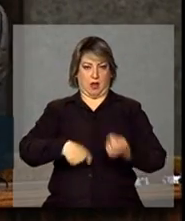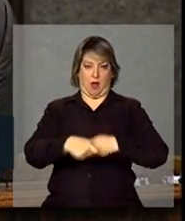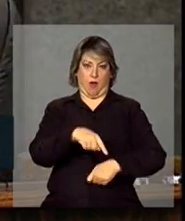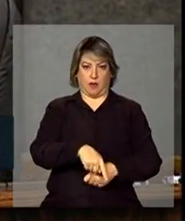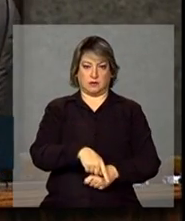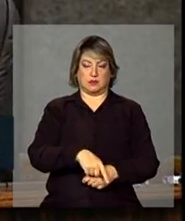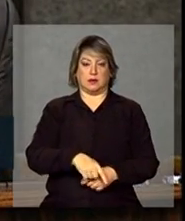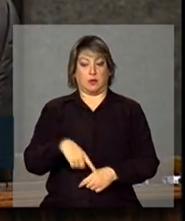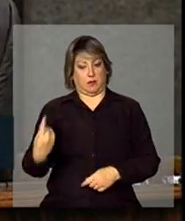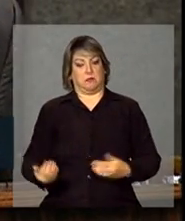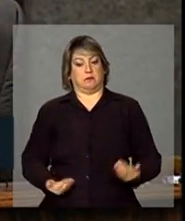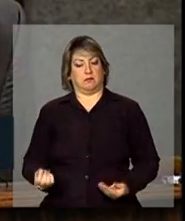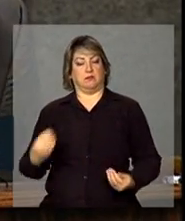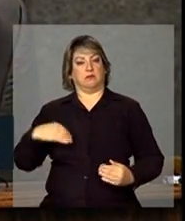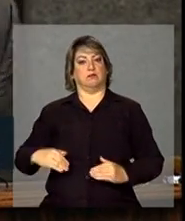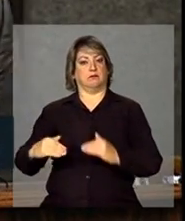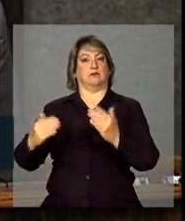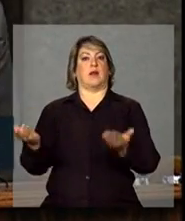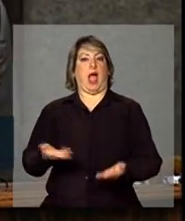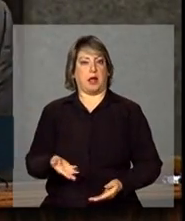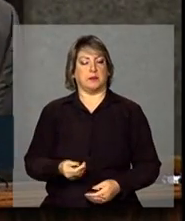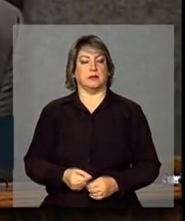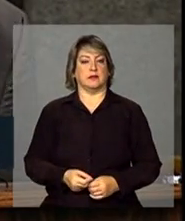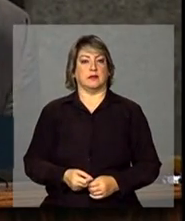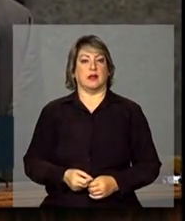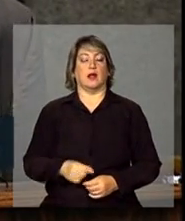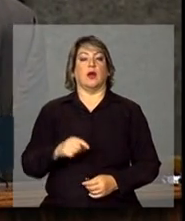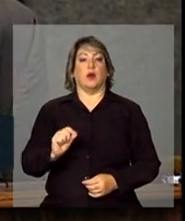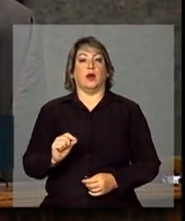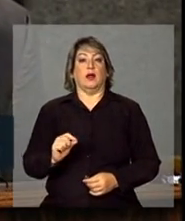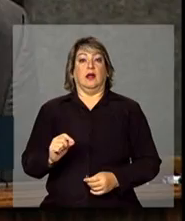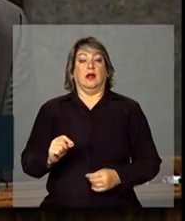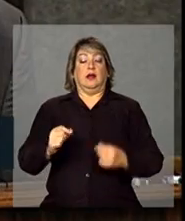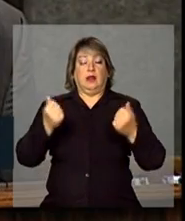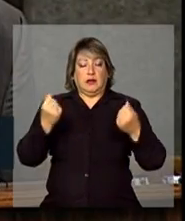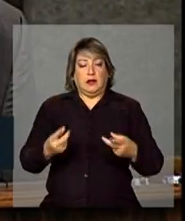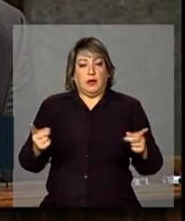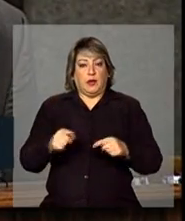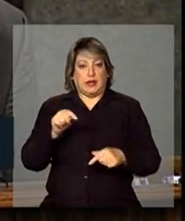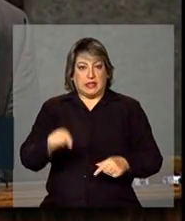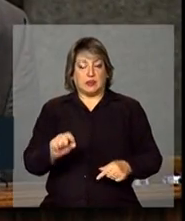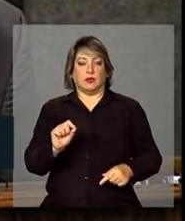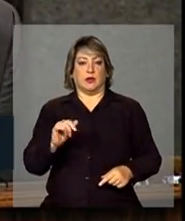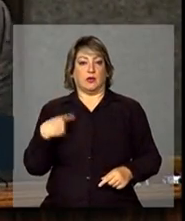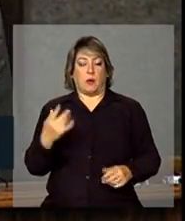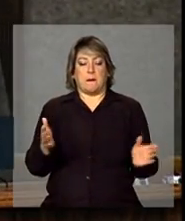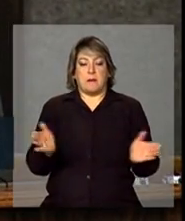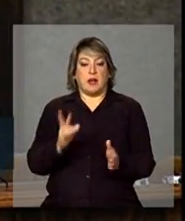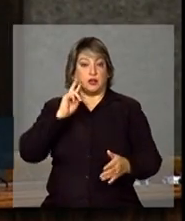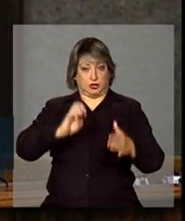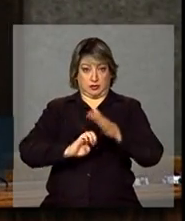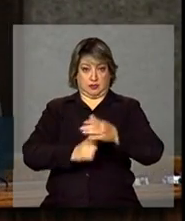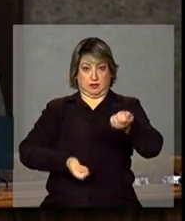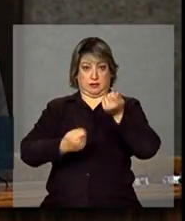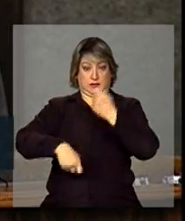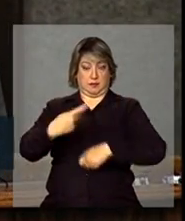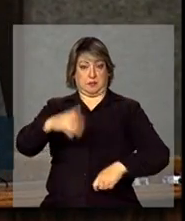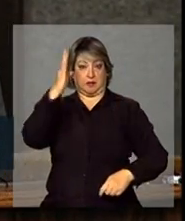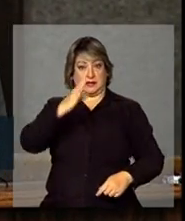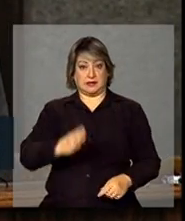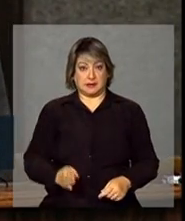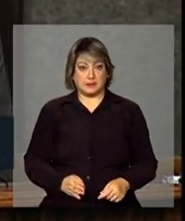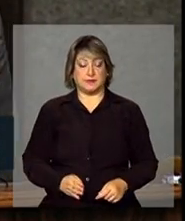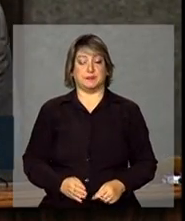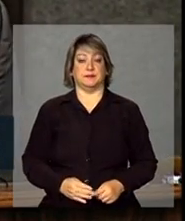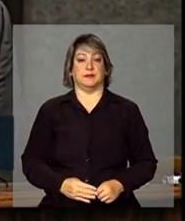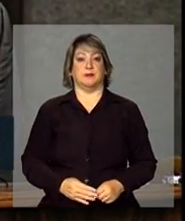resumo disso é que, com certeza, os pequenos empreendedores brasileiros, os pequenos empreendimentos